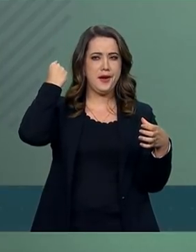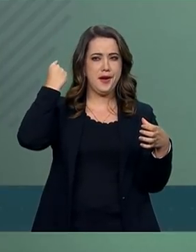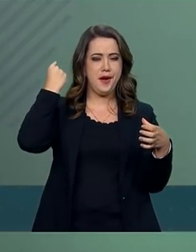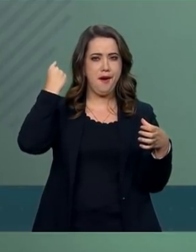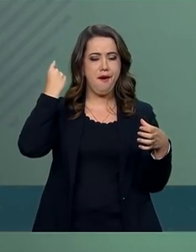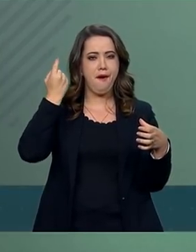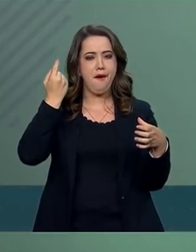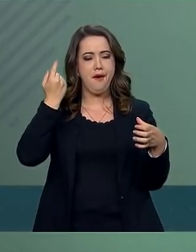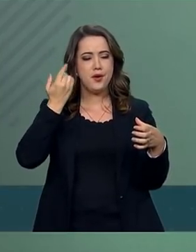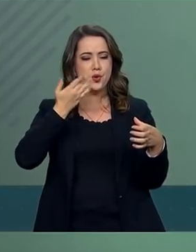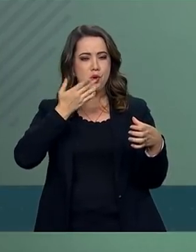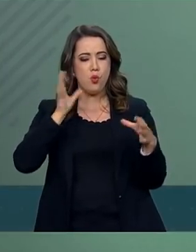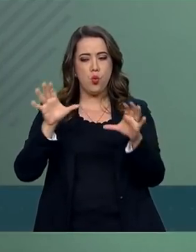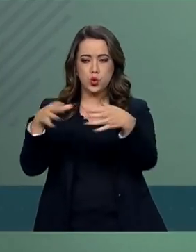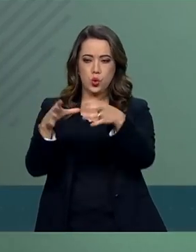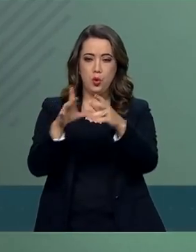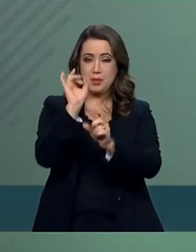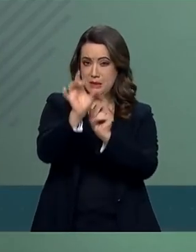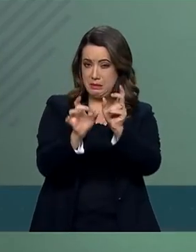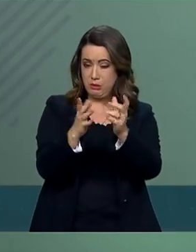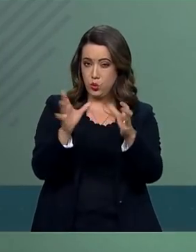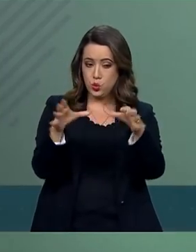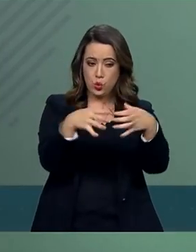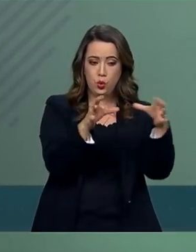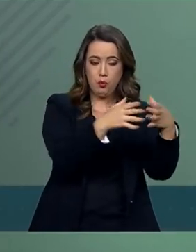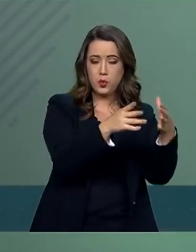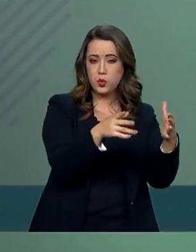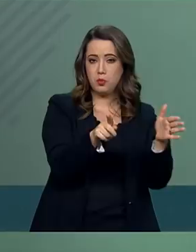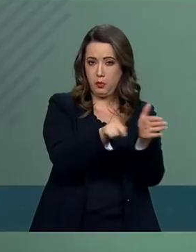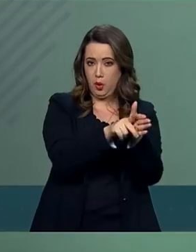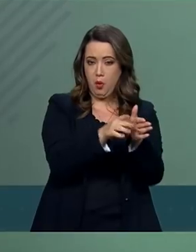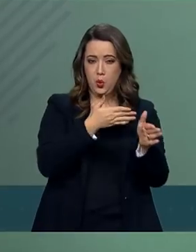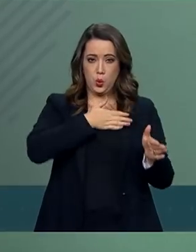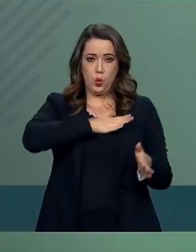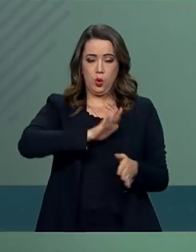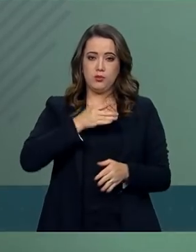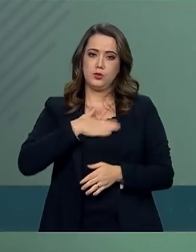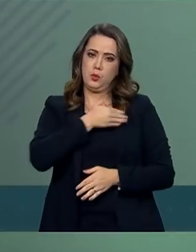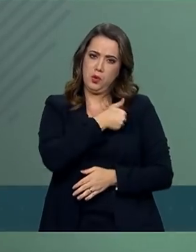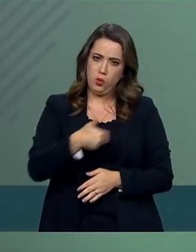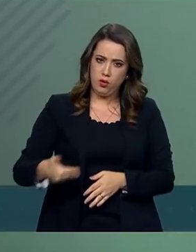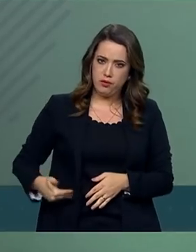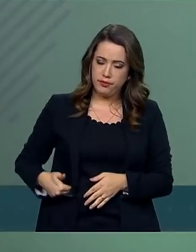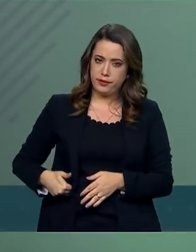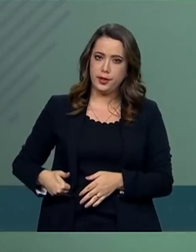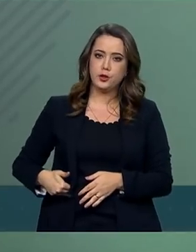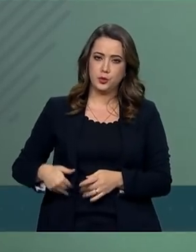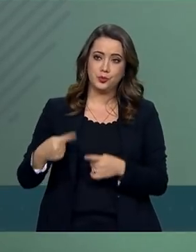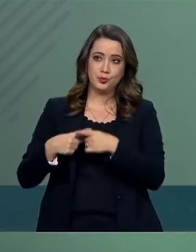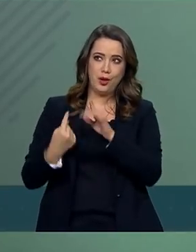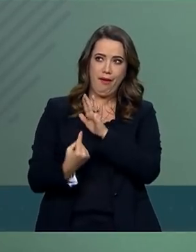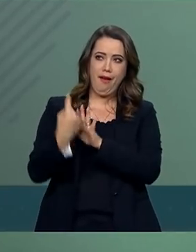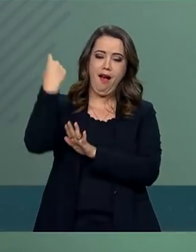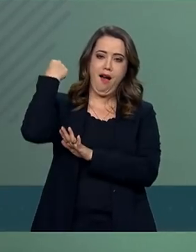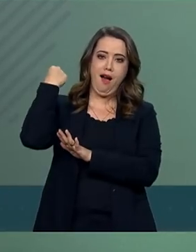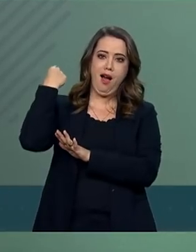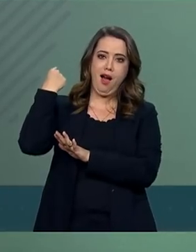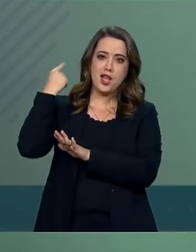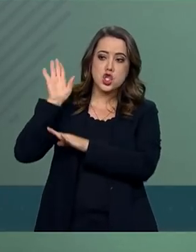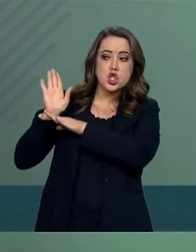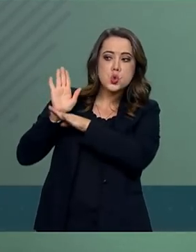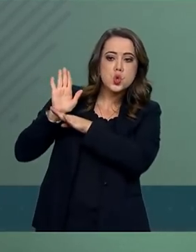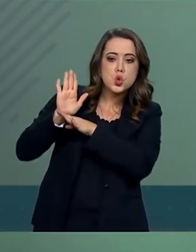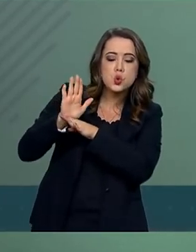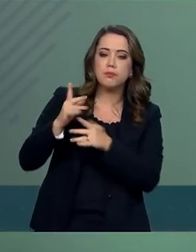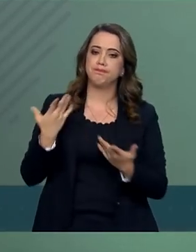das relações pouco republicanas. Quero contar com a sociedade para juntos